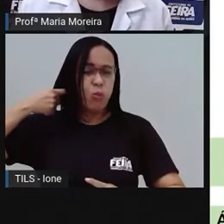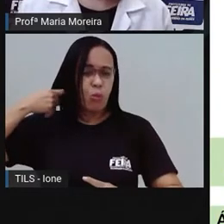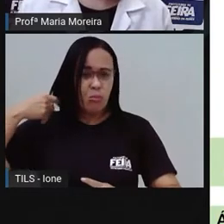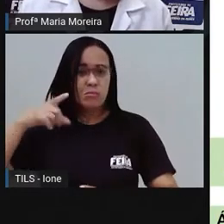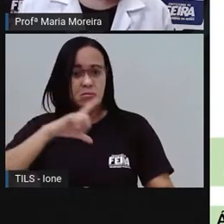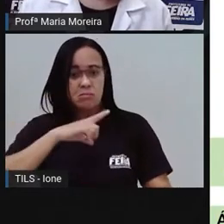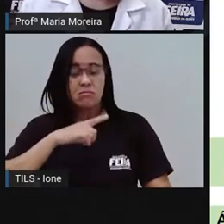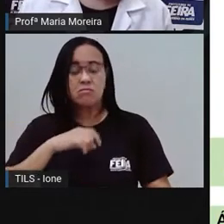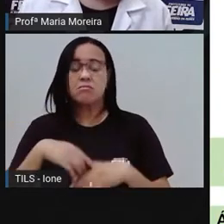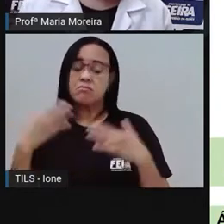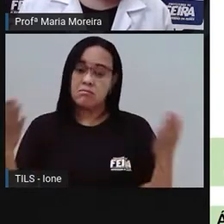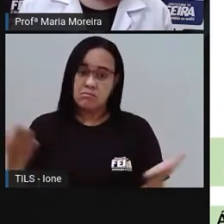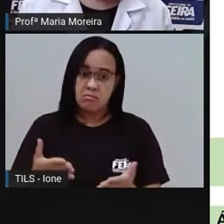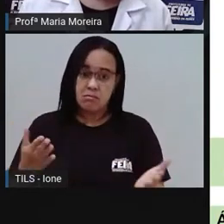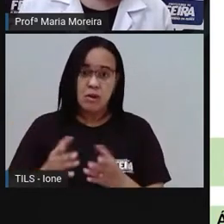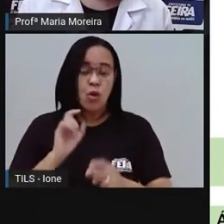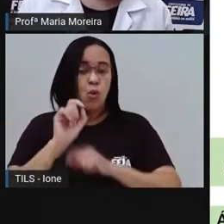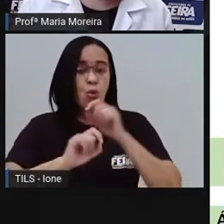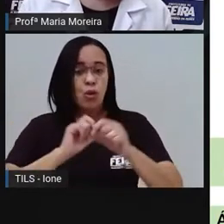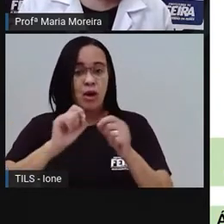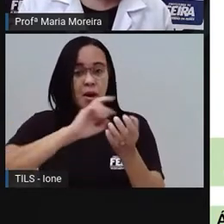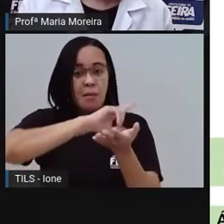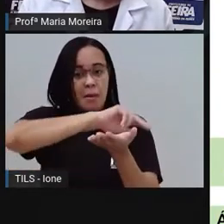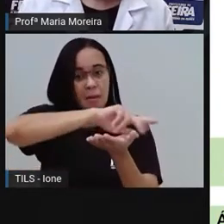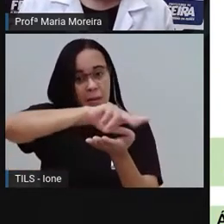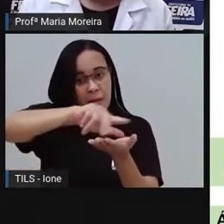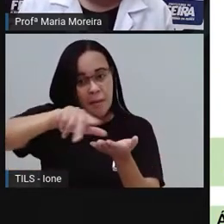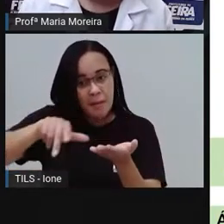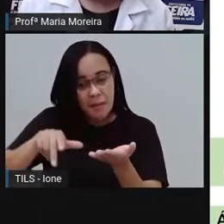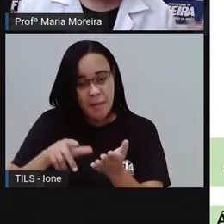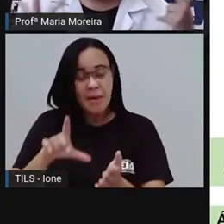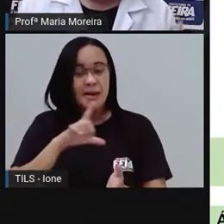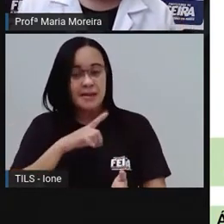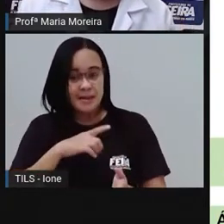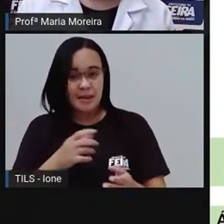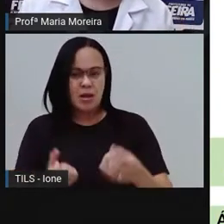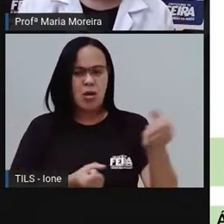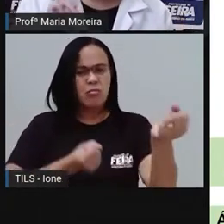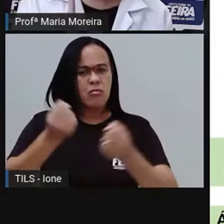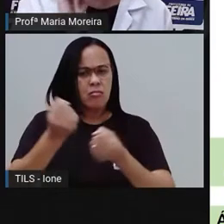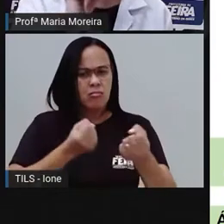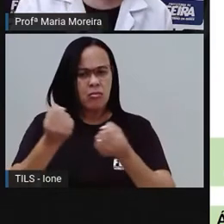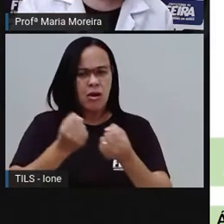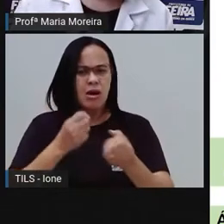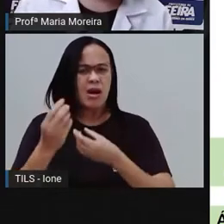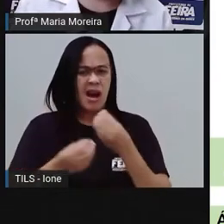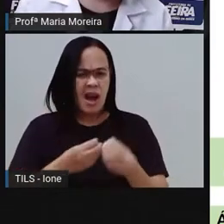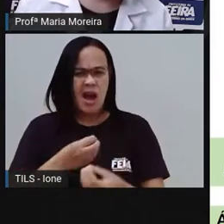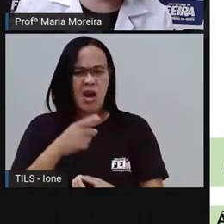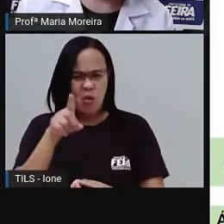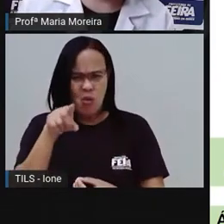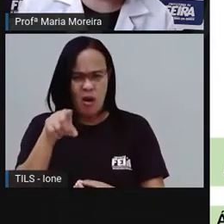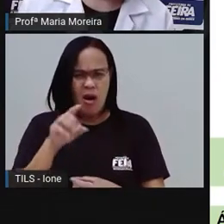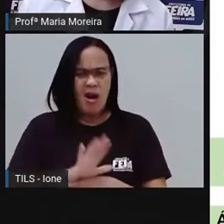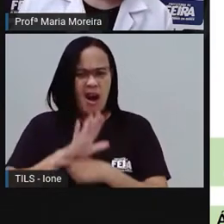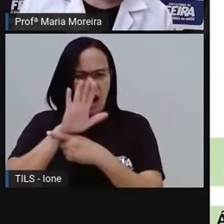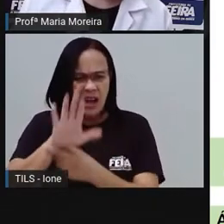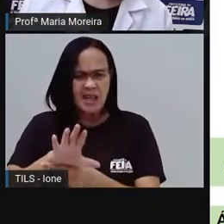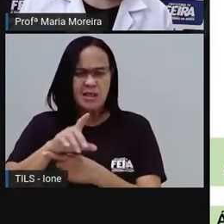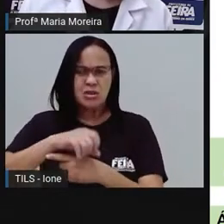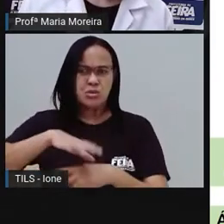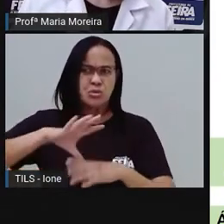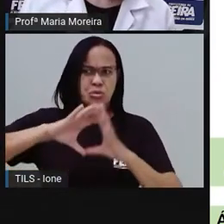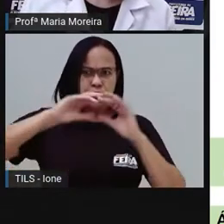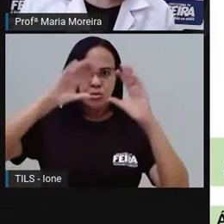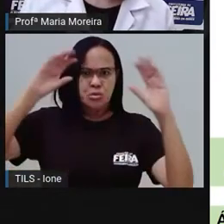locomoção, os meios de transporte, não isso? Olha só, carro. Será que o carro, ele polui ou não polui aí o ar,